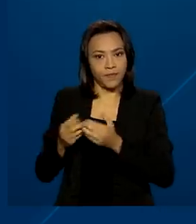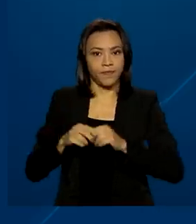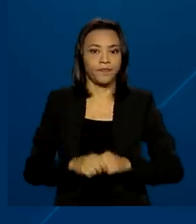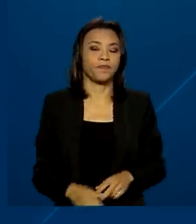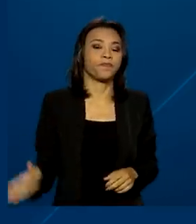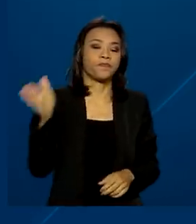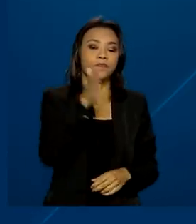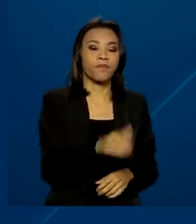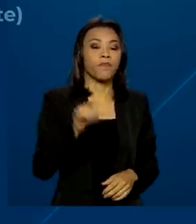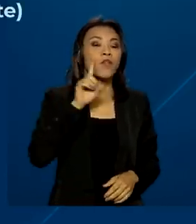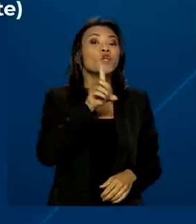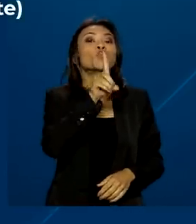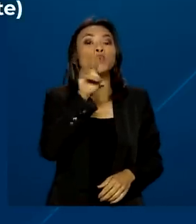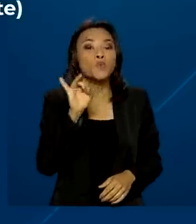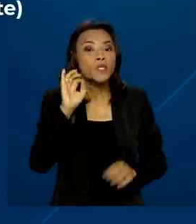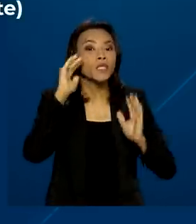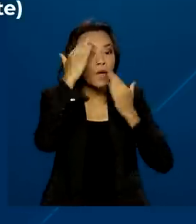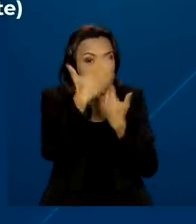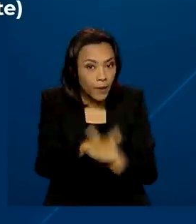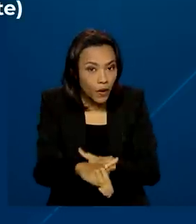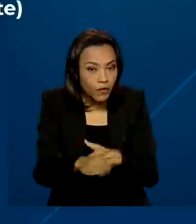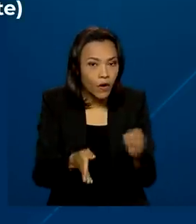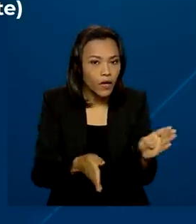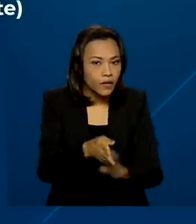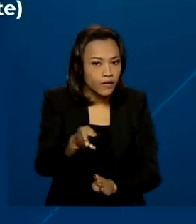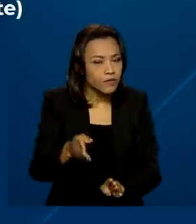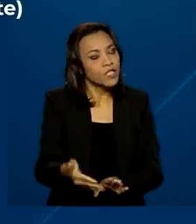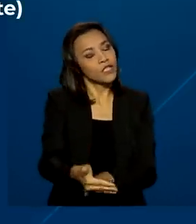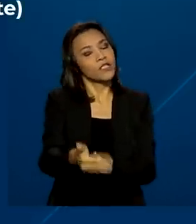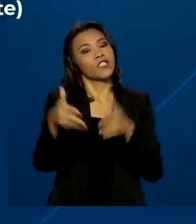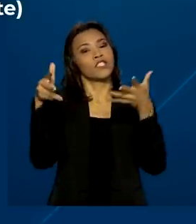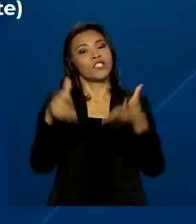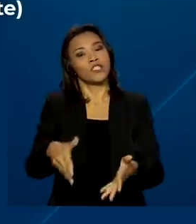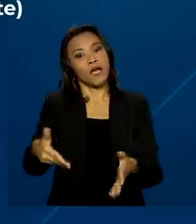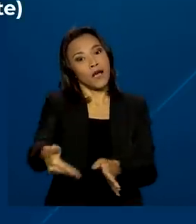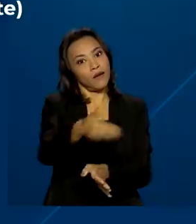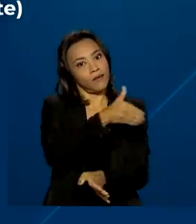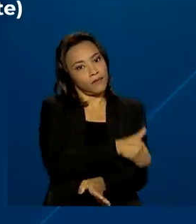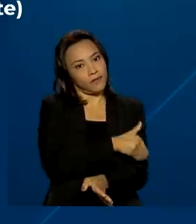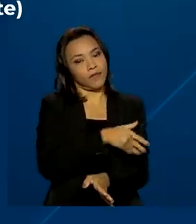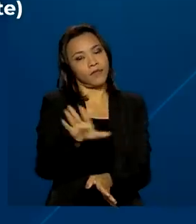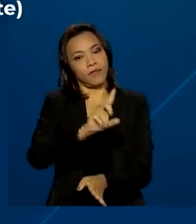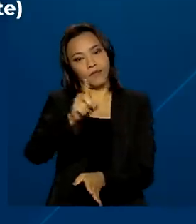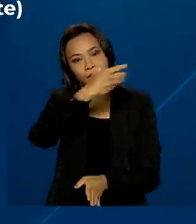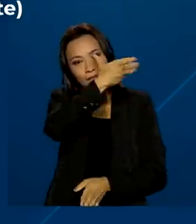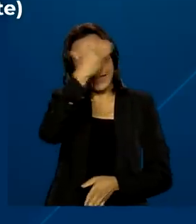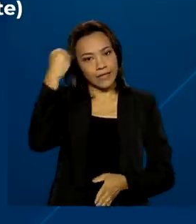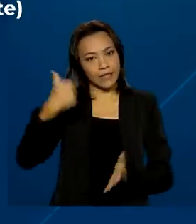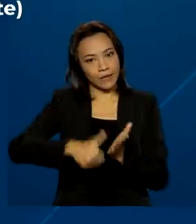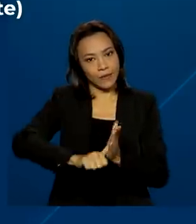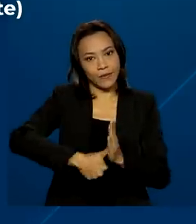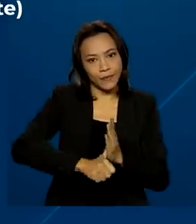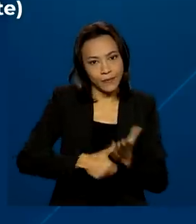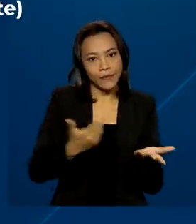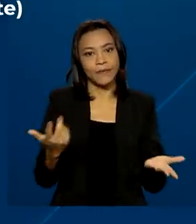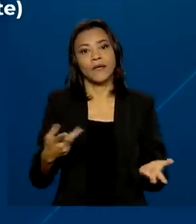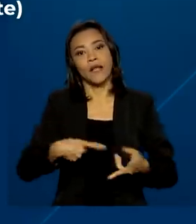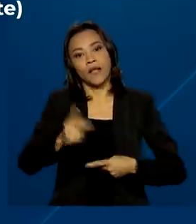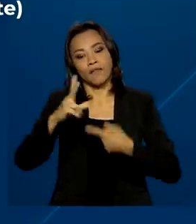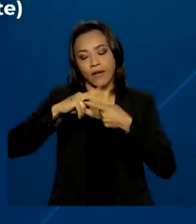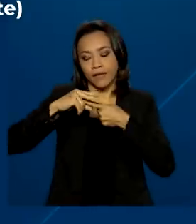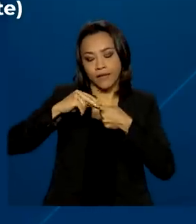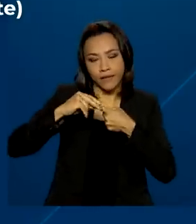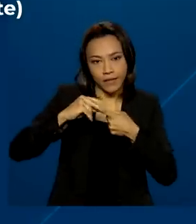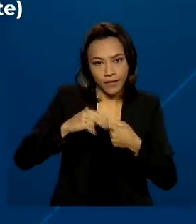Nos dias do exame, a recomendação é chegar com antecedência e nada de esquecer os documentos pessoais. Levar a caneta